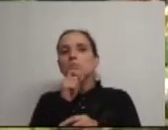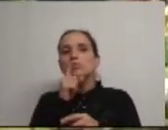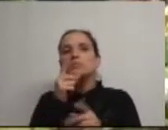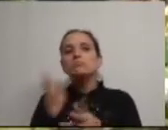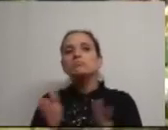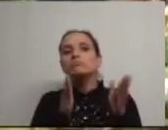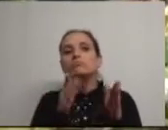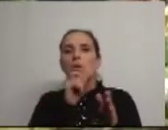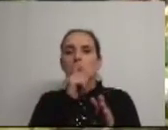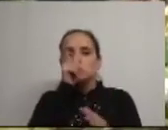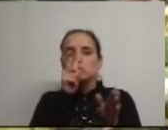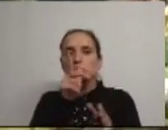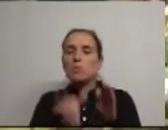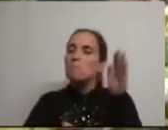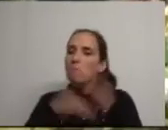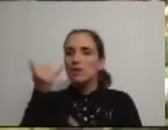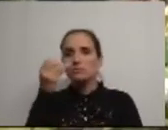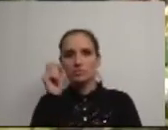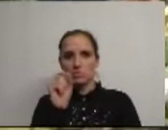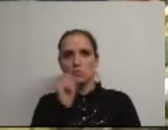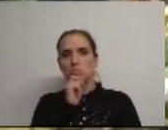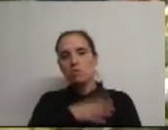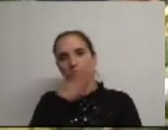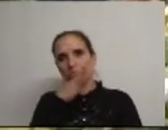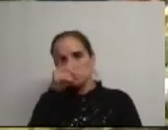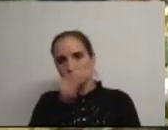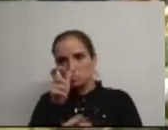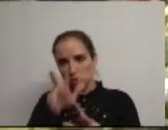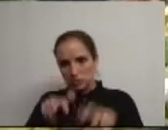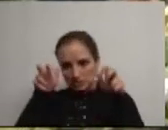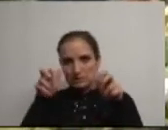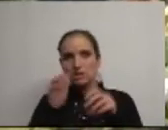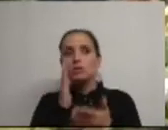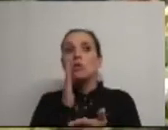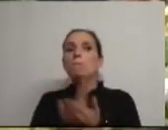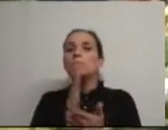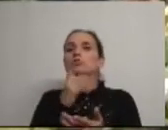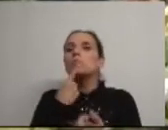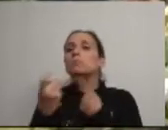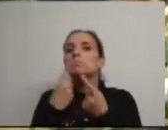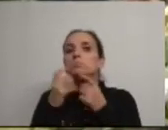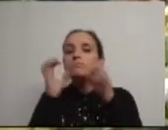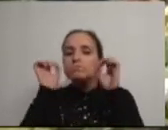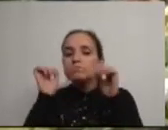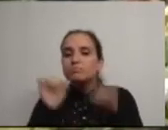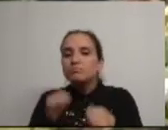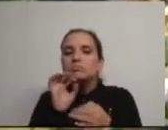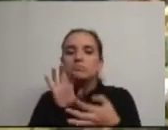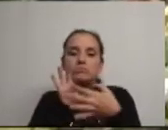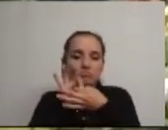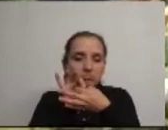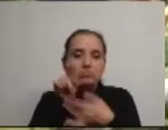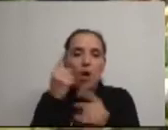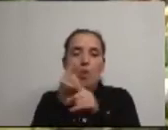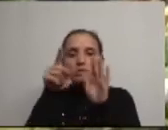um momento de intervenção do público com duração máxima de 20 minutos, em que apenas poderão ser colocadas questões sobre os assuntos a debater na ordem